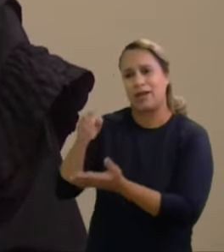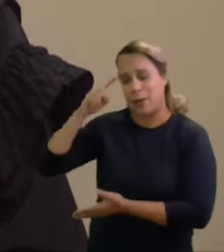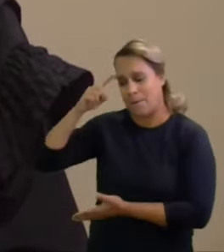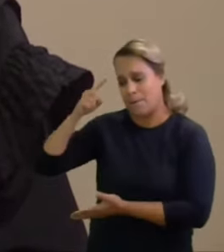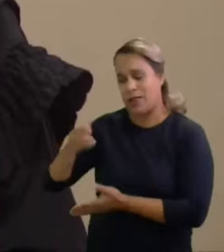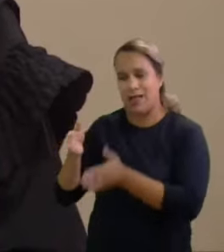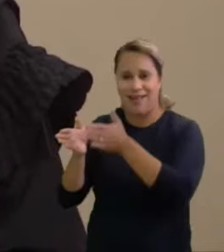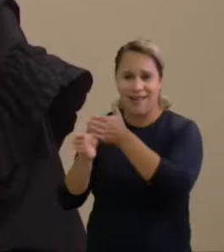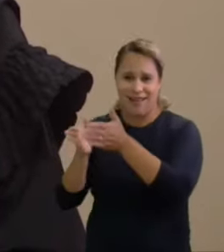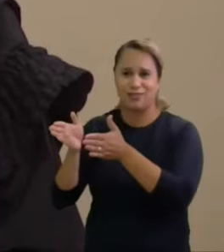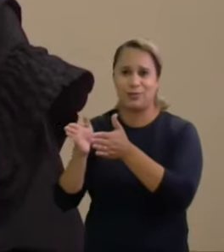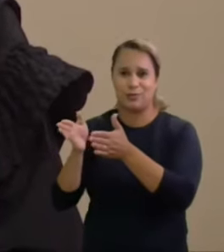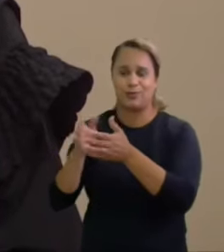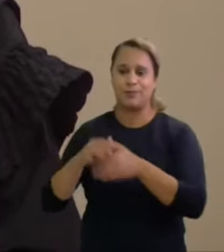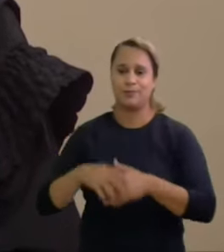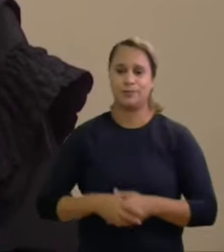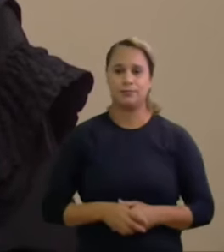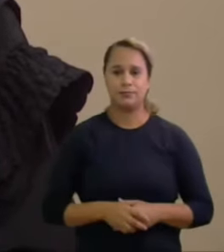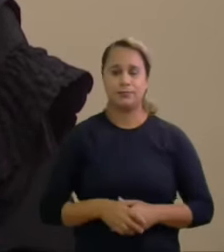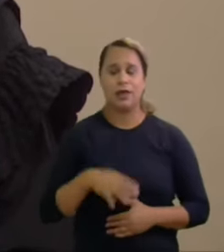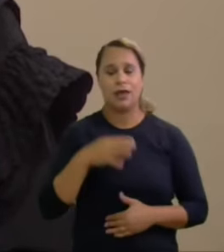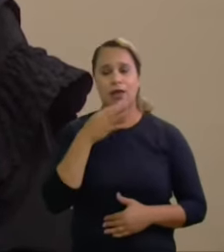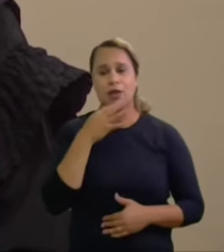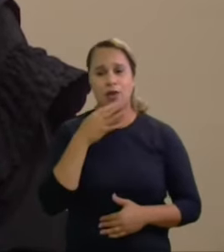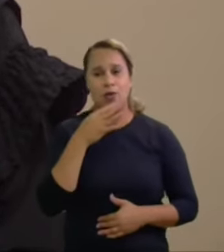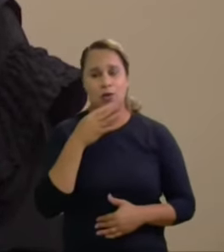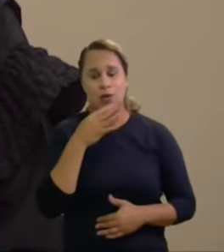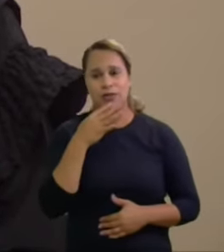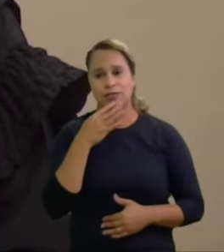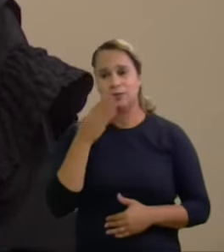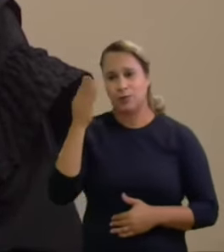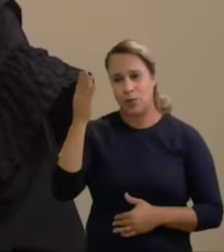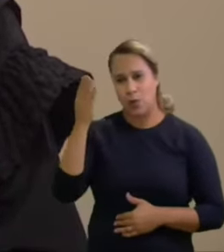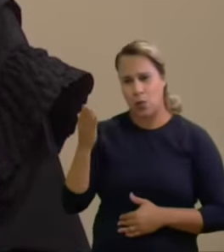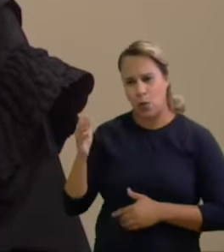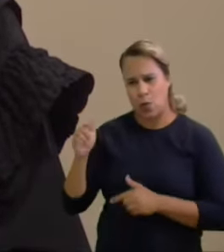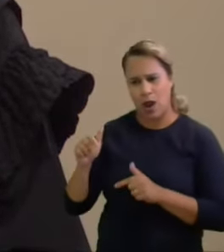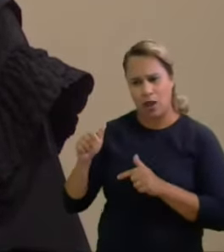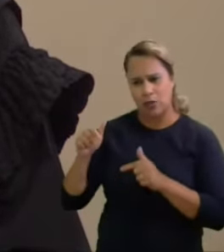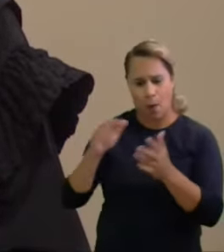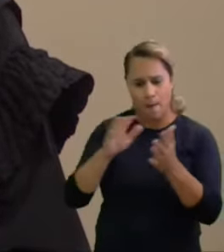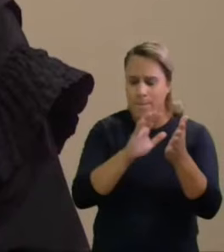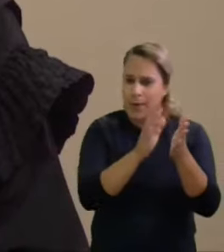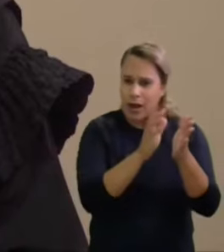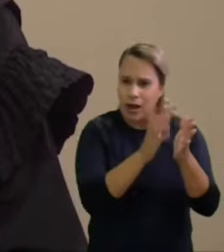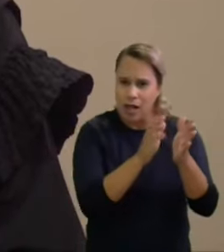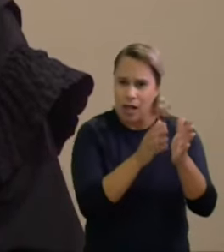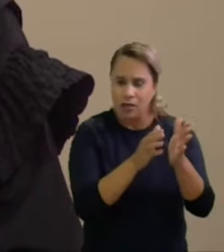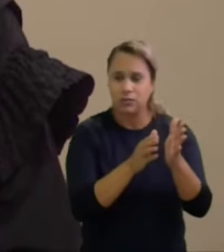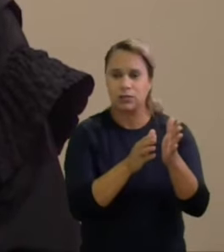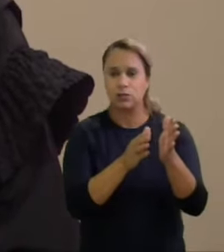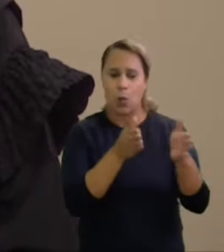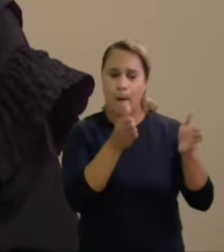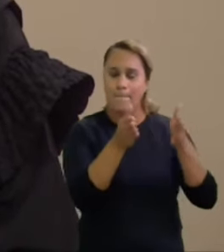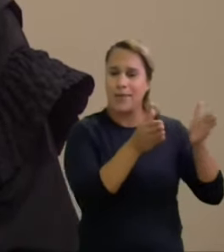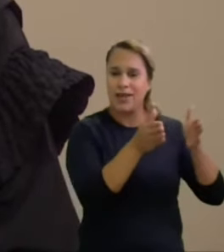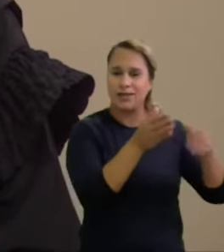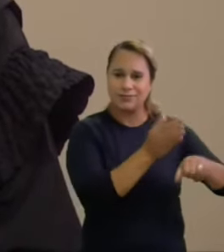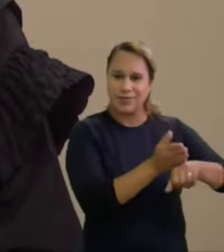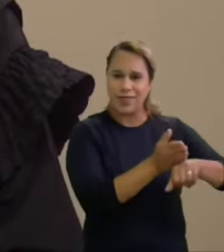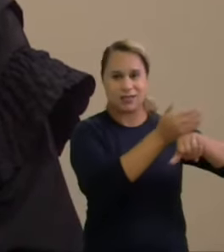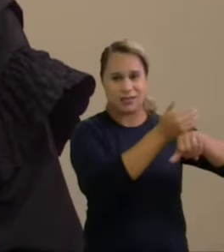embora se reconheça que as atividades dos chamados pré-candidatos e as ações dos partidos no período anterior à campanha careçam de um regramento